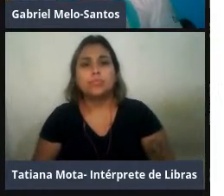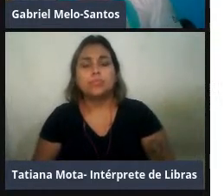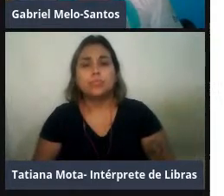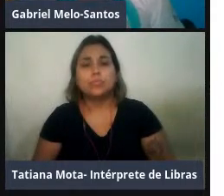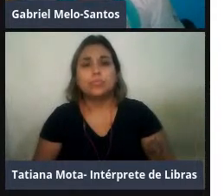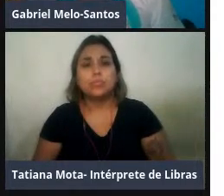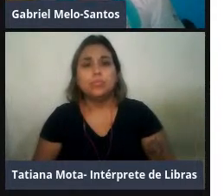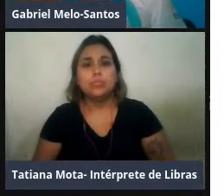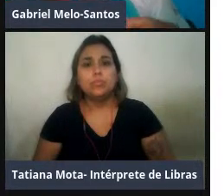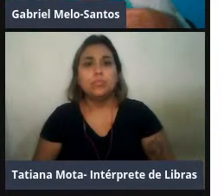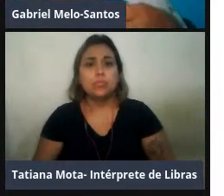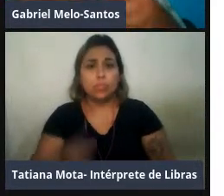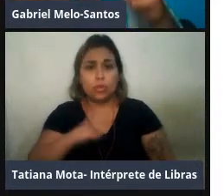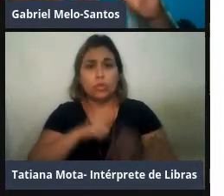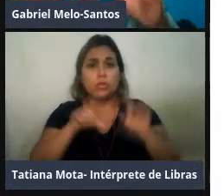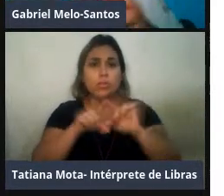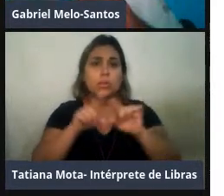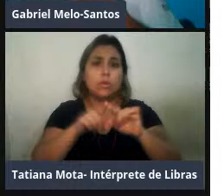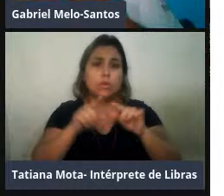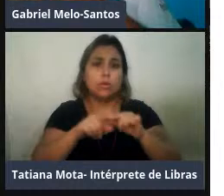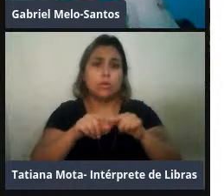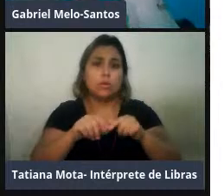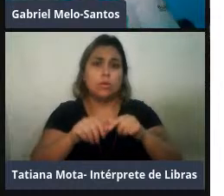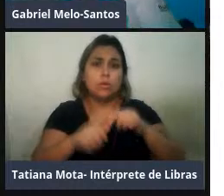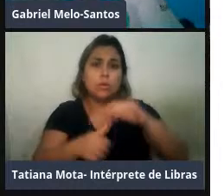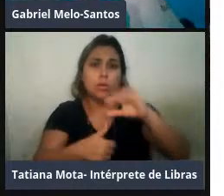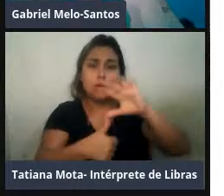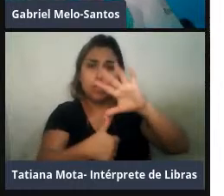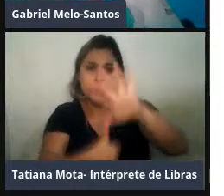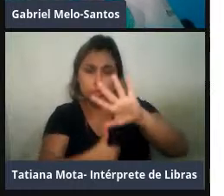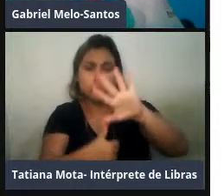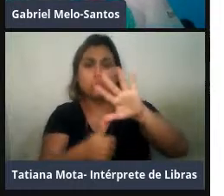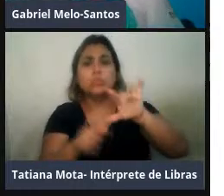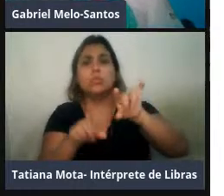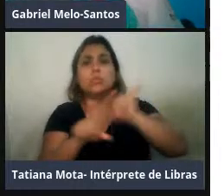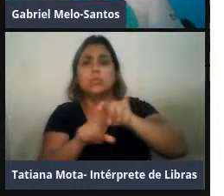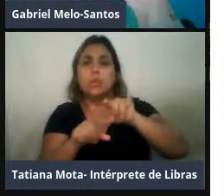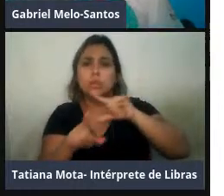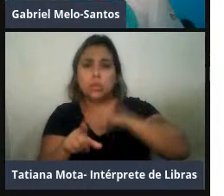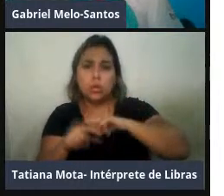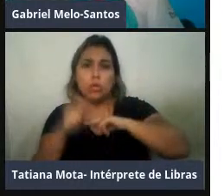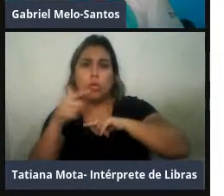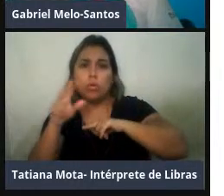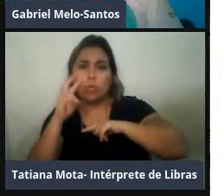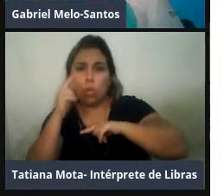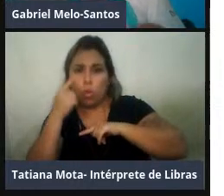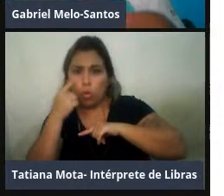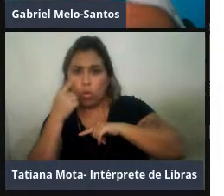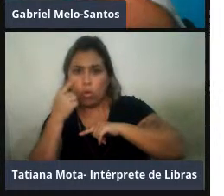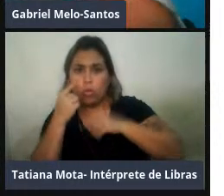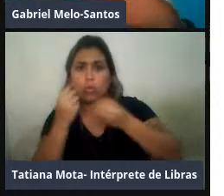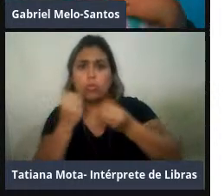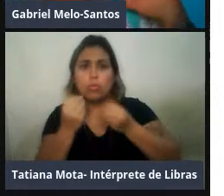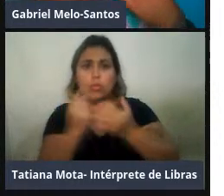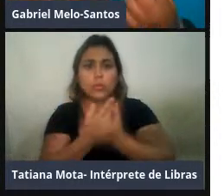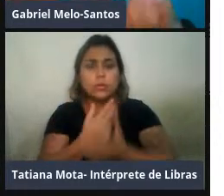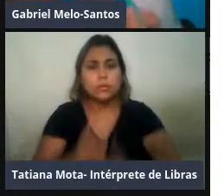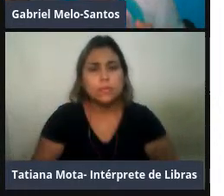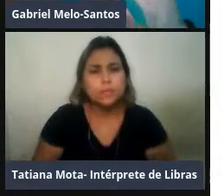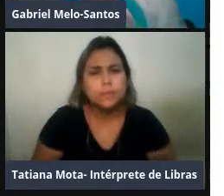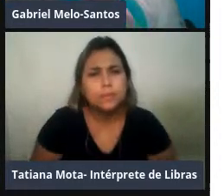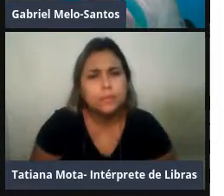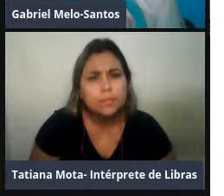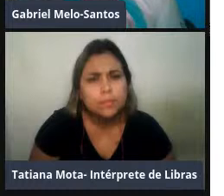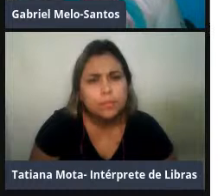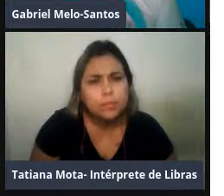América do Sul, né, a exceção desse grupo de golfinhos de rio que não está no rio é a Toninha, como a Marta falou, e a gente